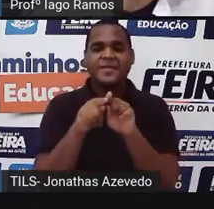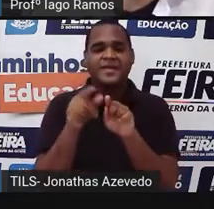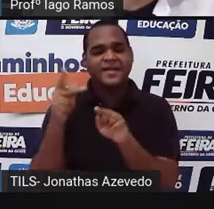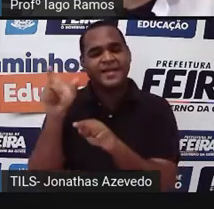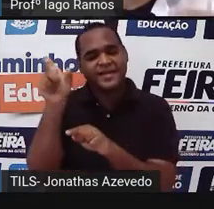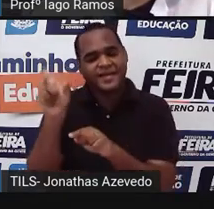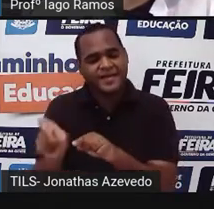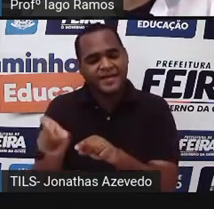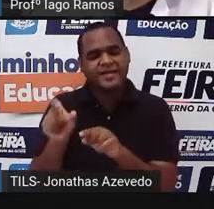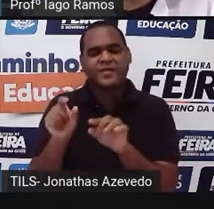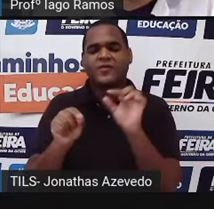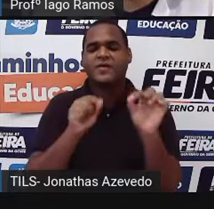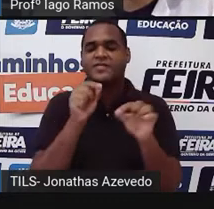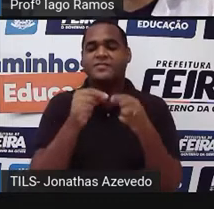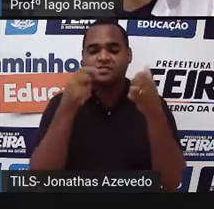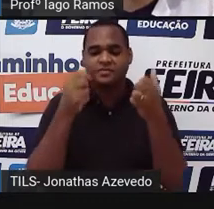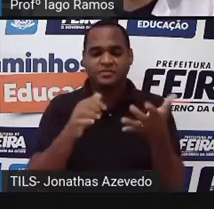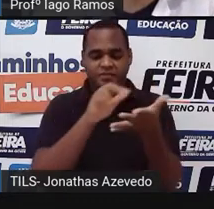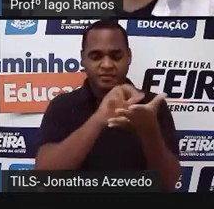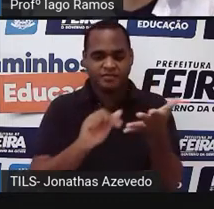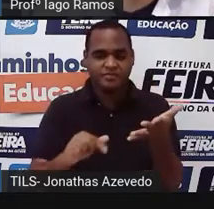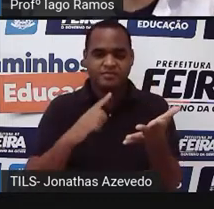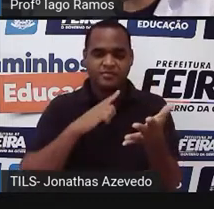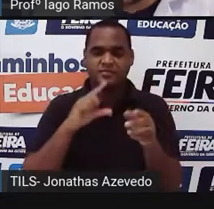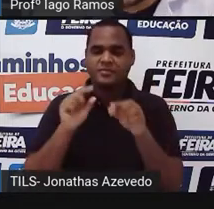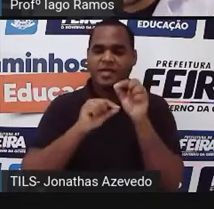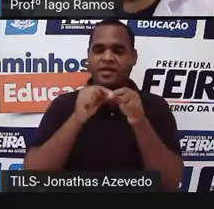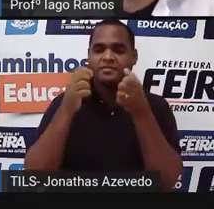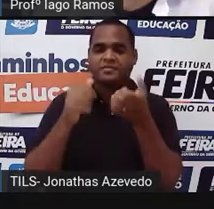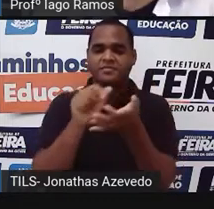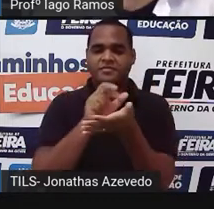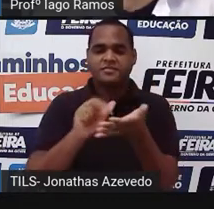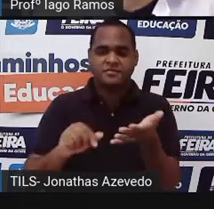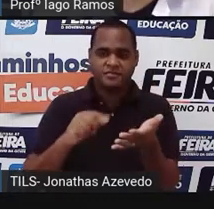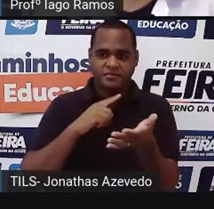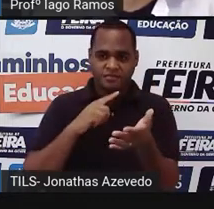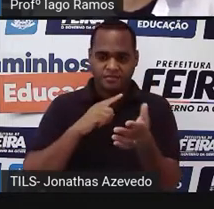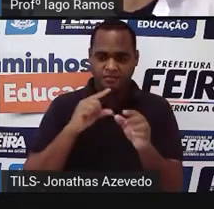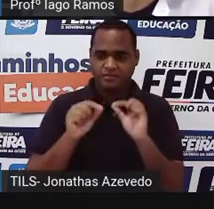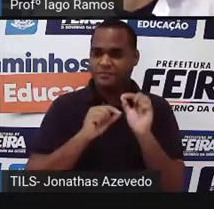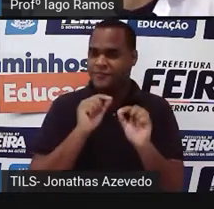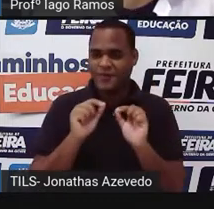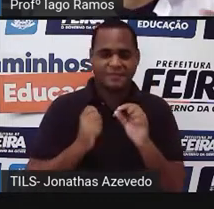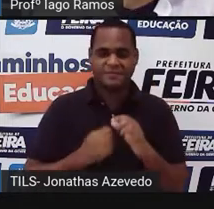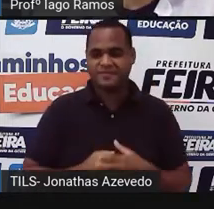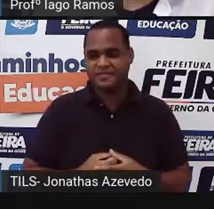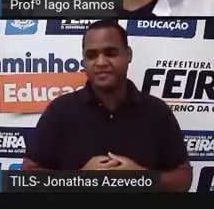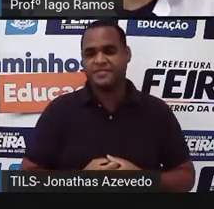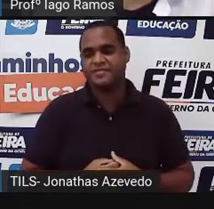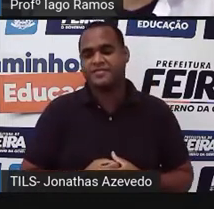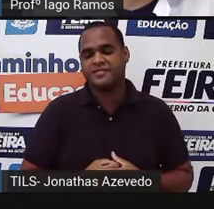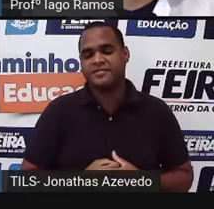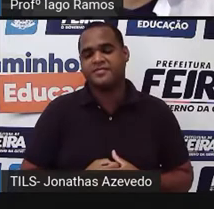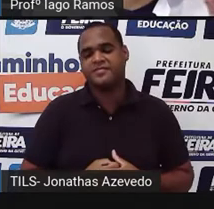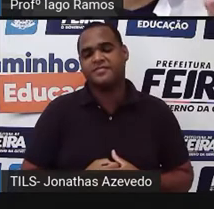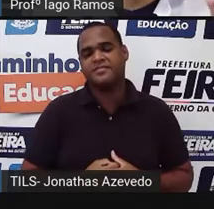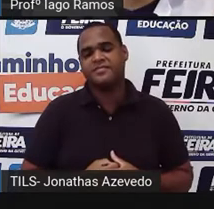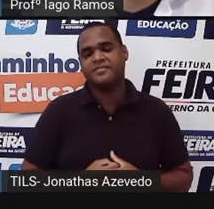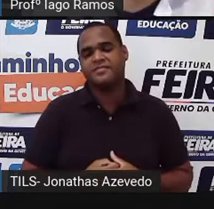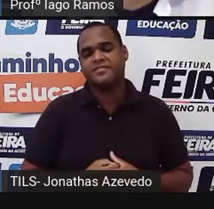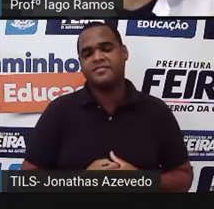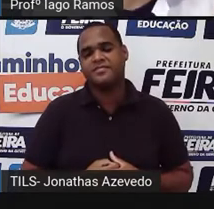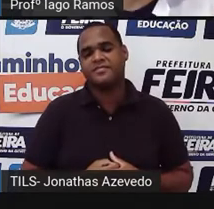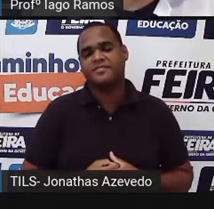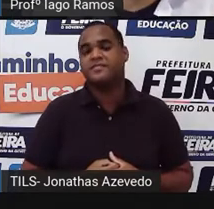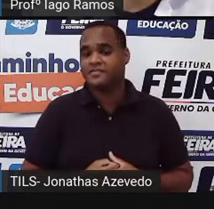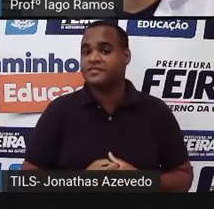acabam sendo a mesma história? Pois bem, essa pessoa, essa mulher,